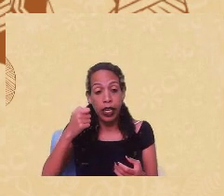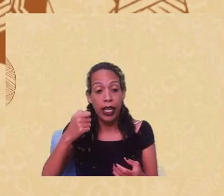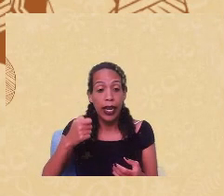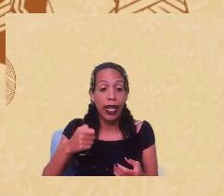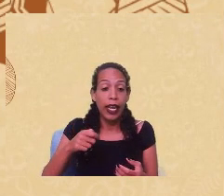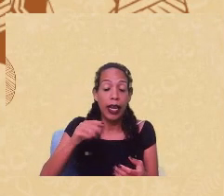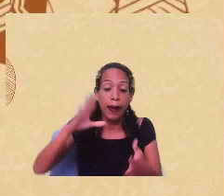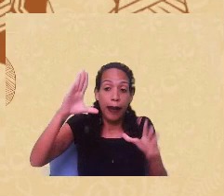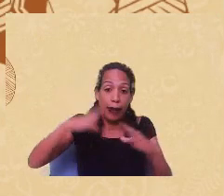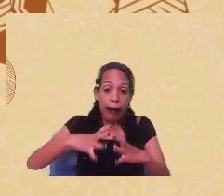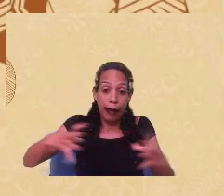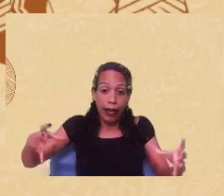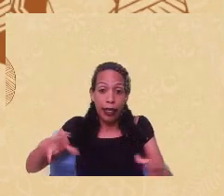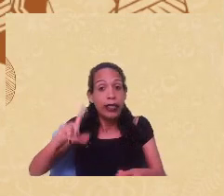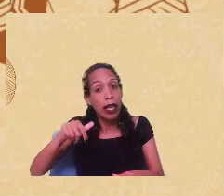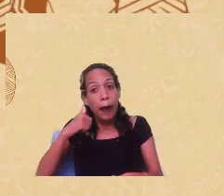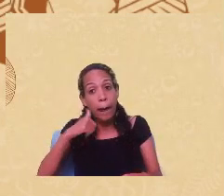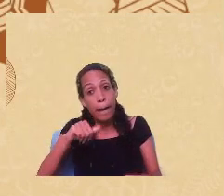brancas diminui.